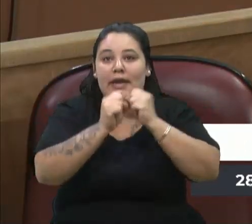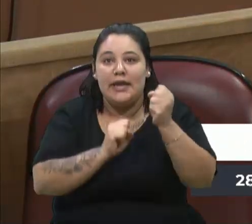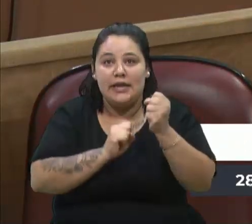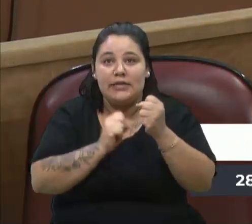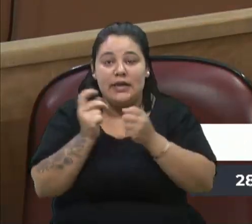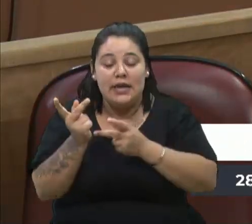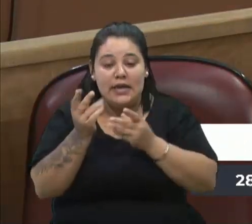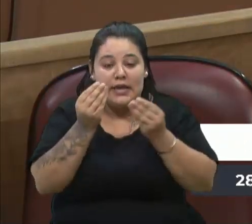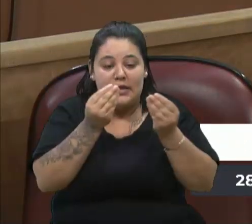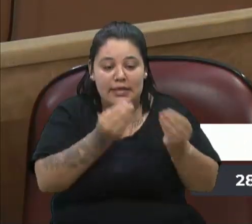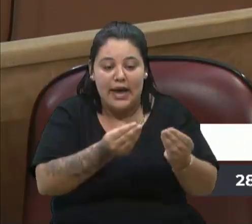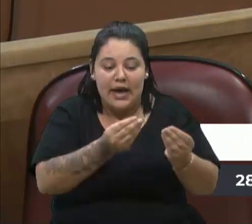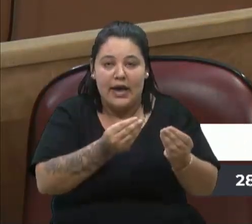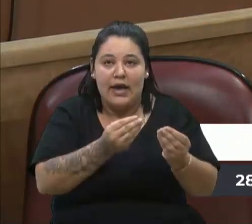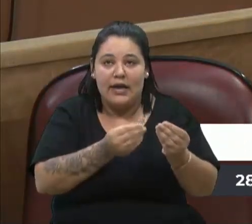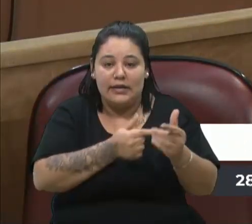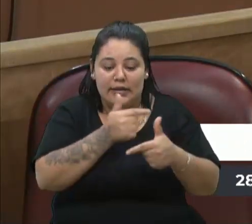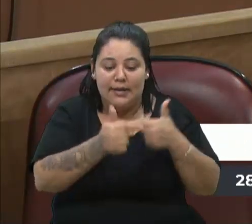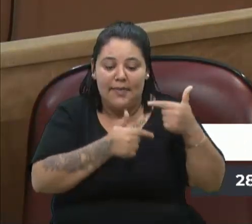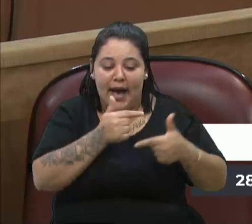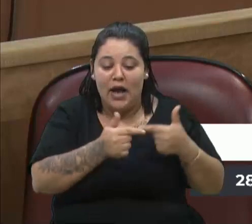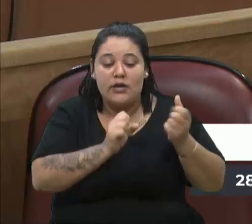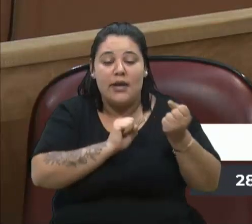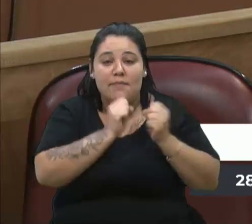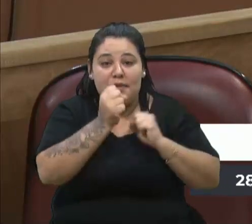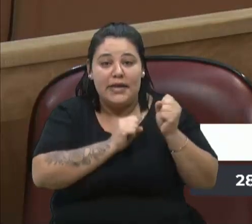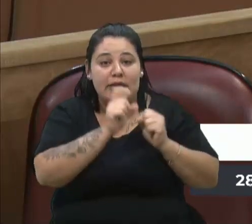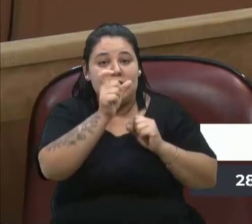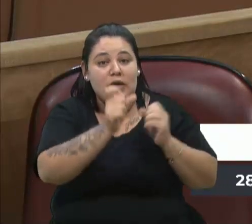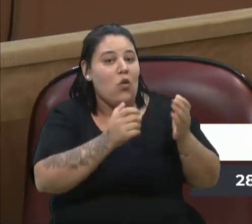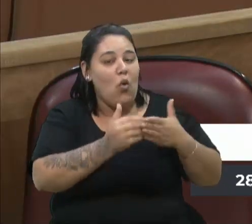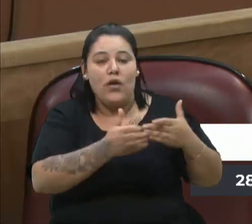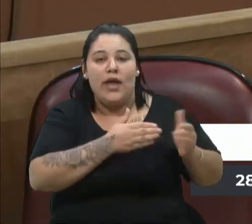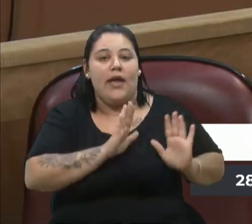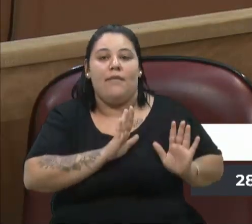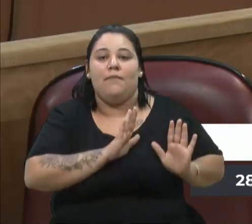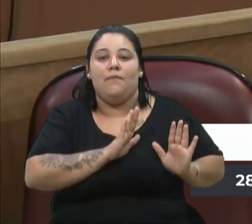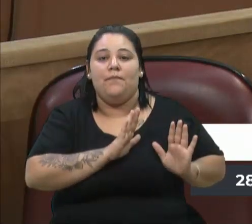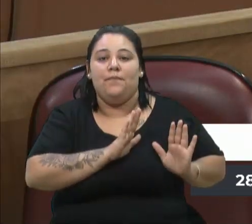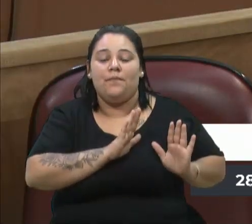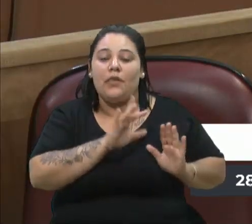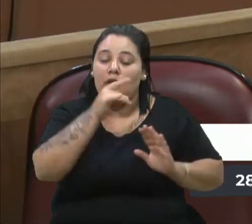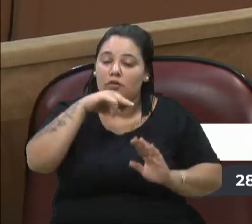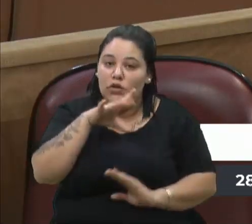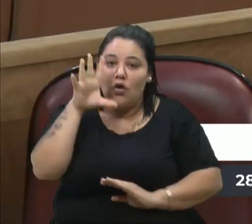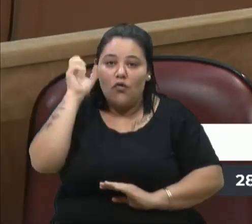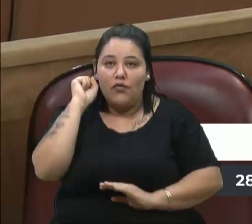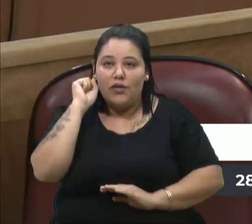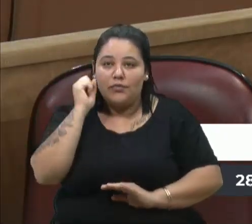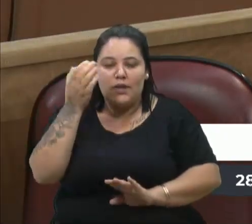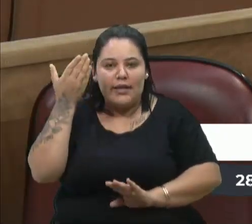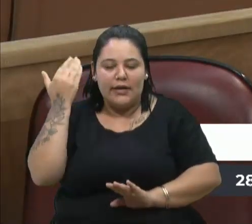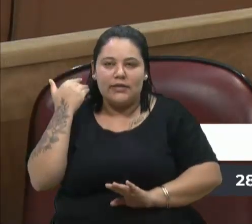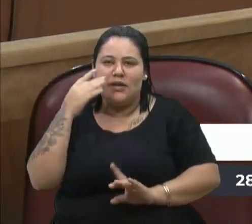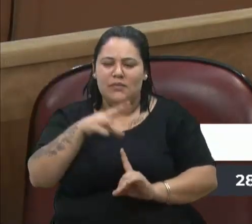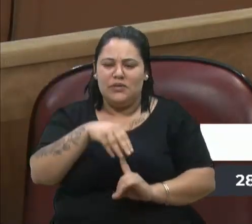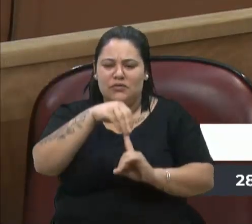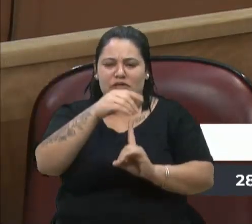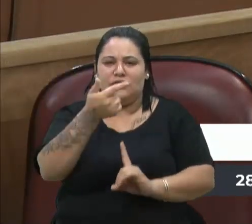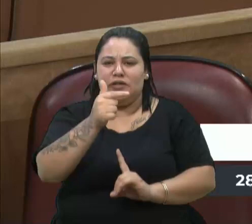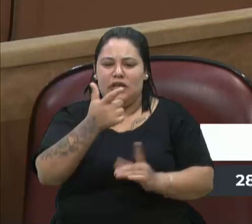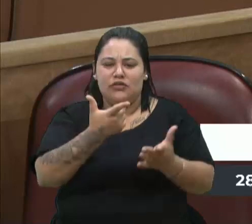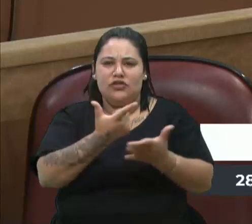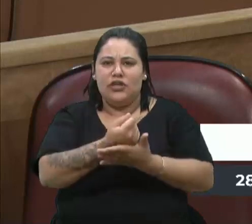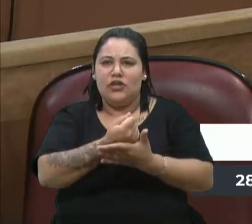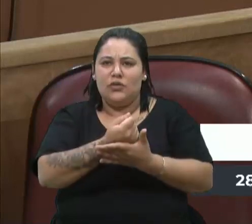independente de quem seja ela. Foi uma acertada. Nós ouvíamos ali atrás, principalmente, ah, não tem dinheiro para comprar